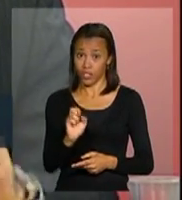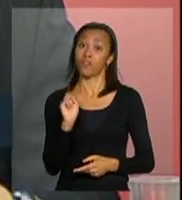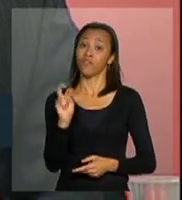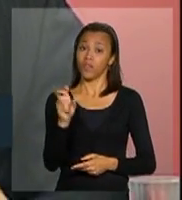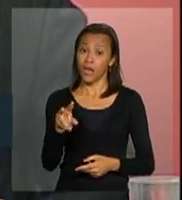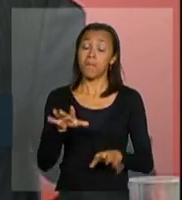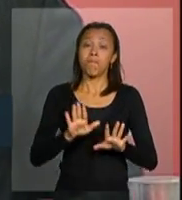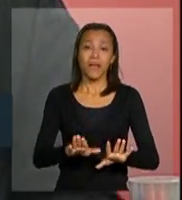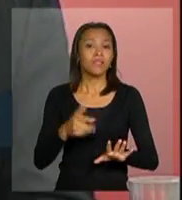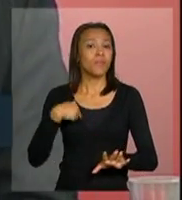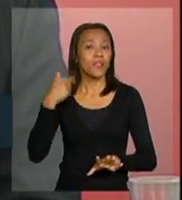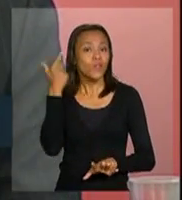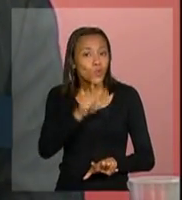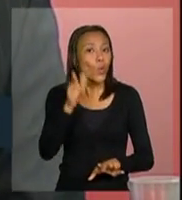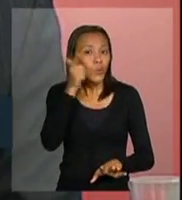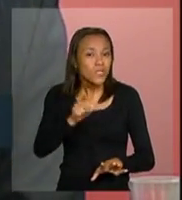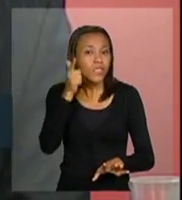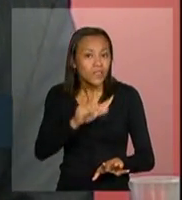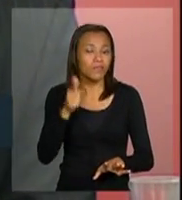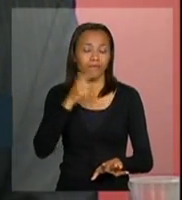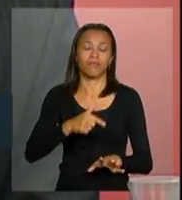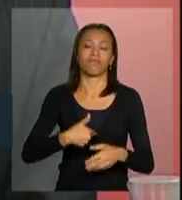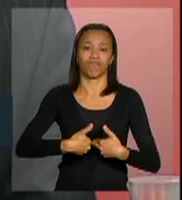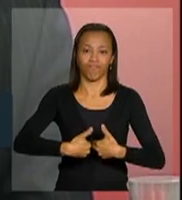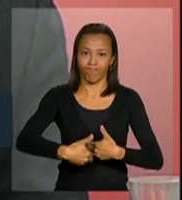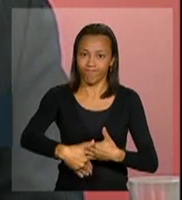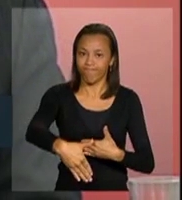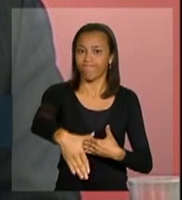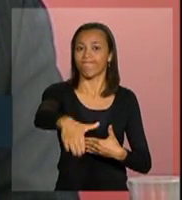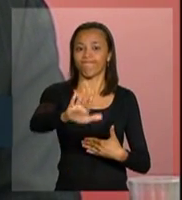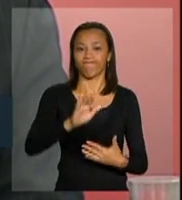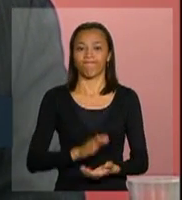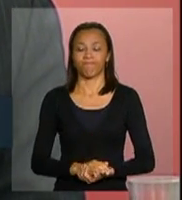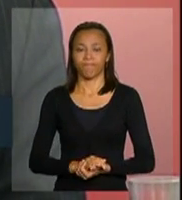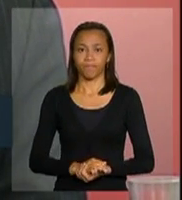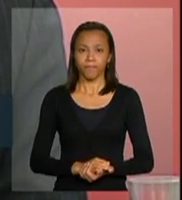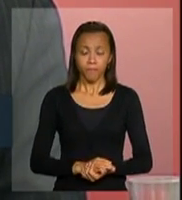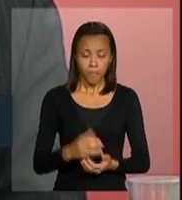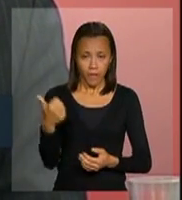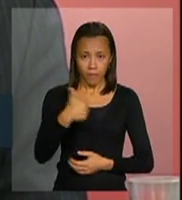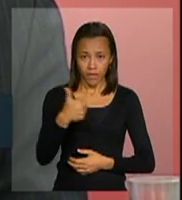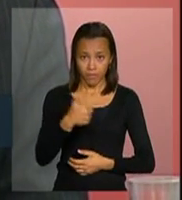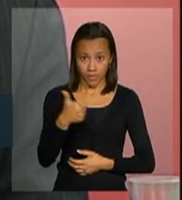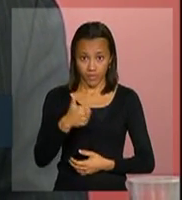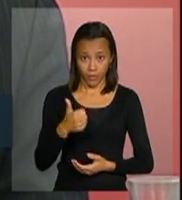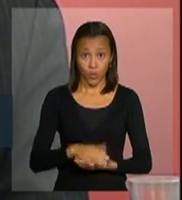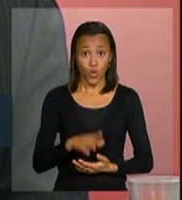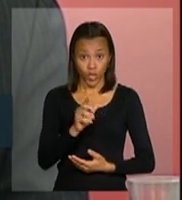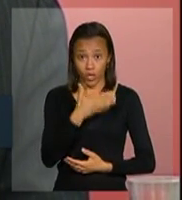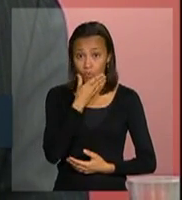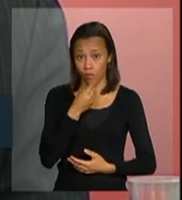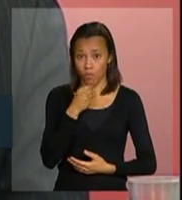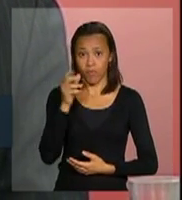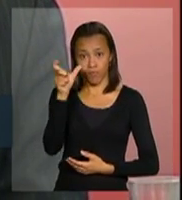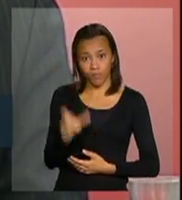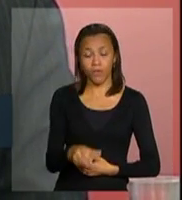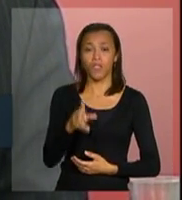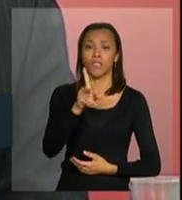nós estamos alcançando. Eu queria chamar a atenção para alguns aspectos aí. Em primeiro lugar, daquilo que o Dirceu disse,